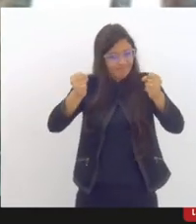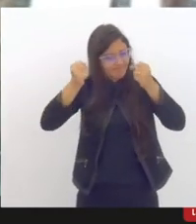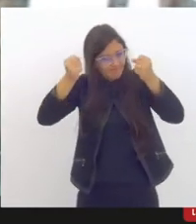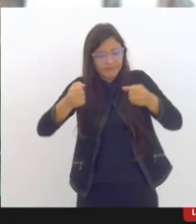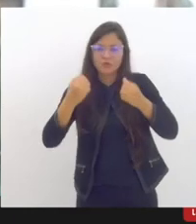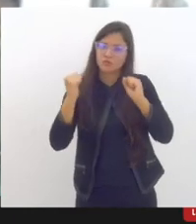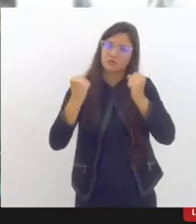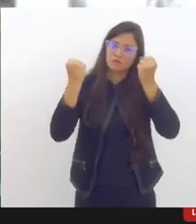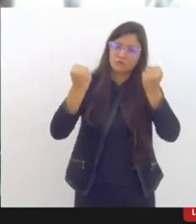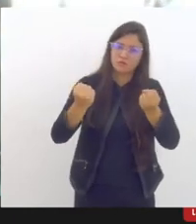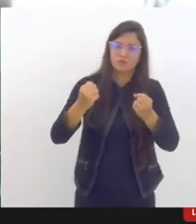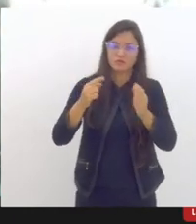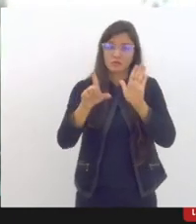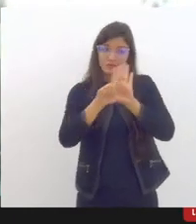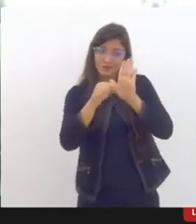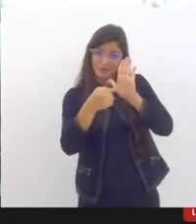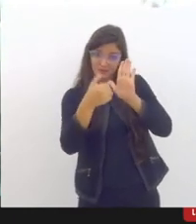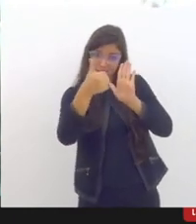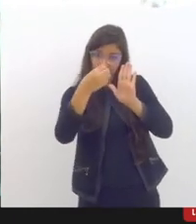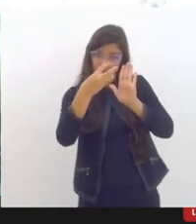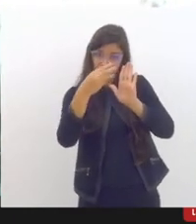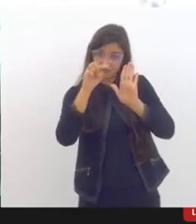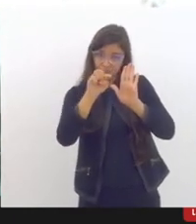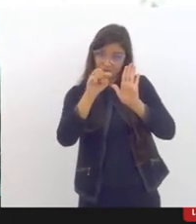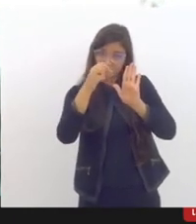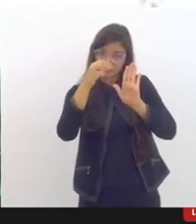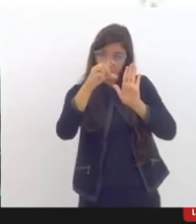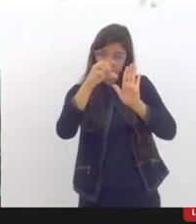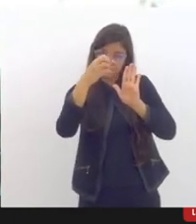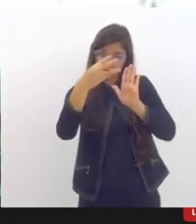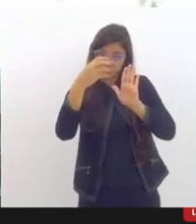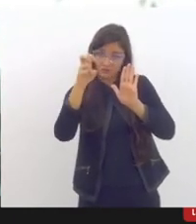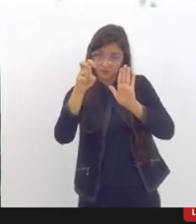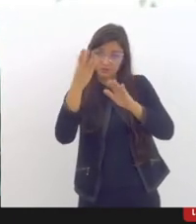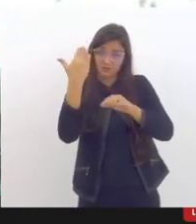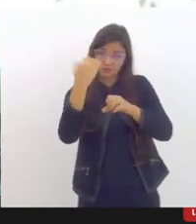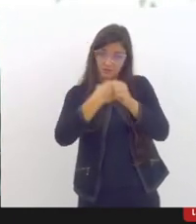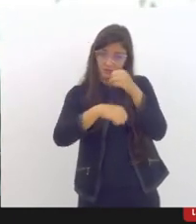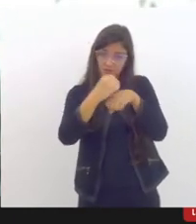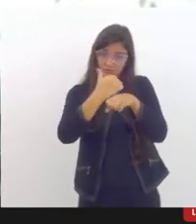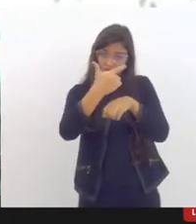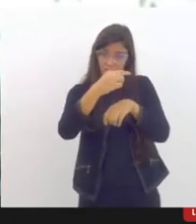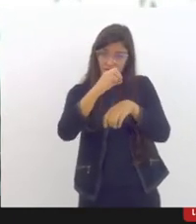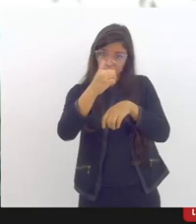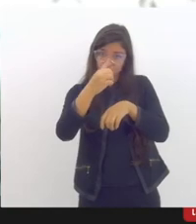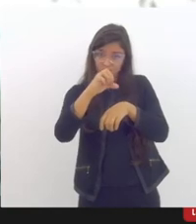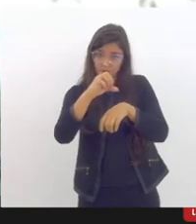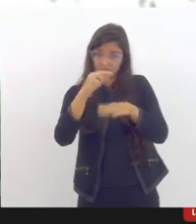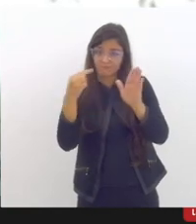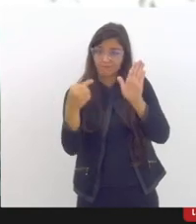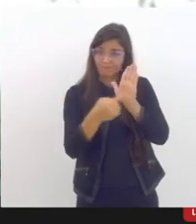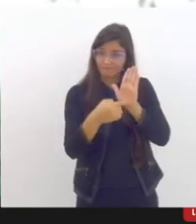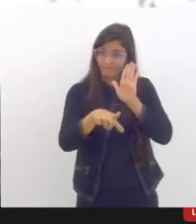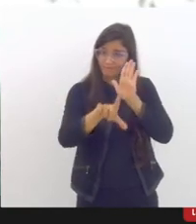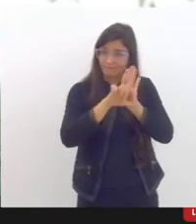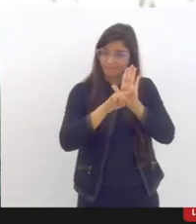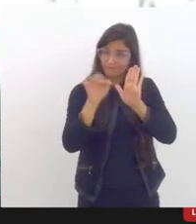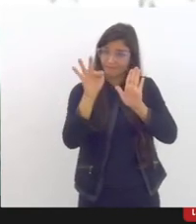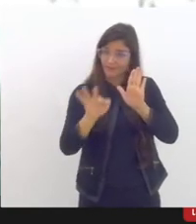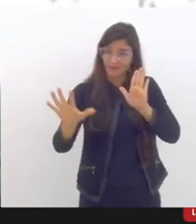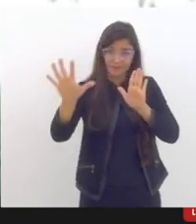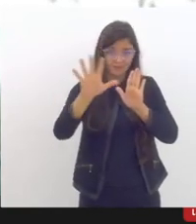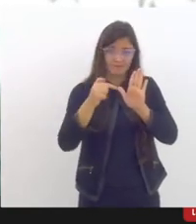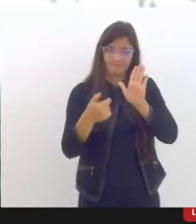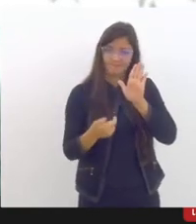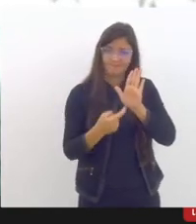implementação da lei 13.935 de 2019 é uma legislação federal que pela luta e